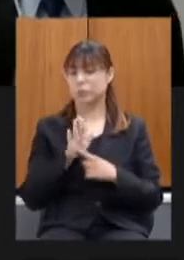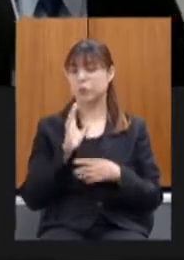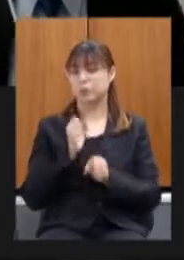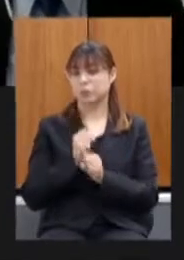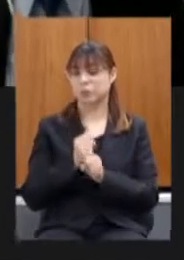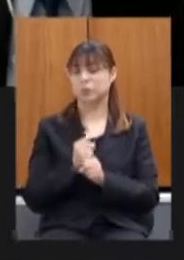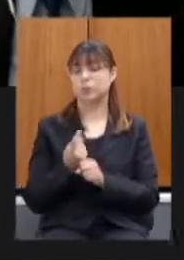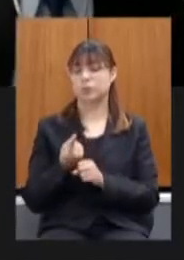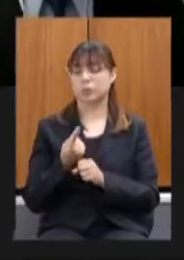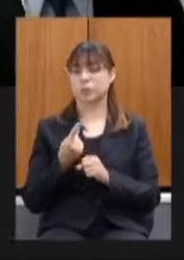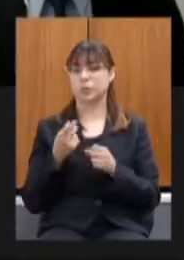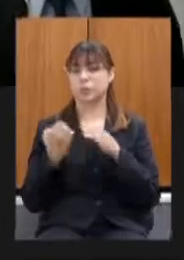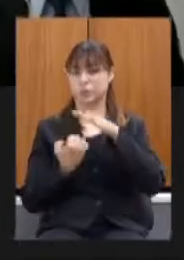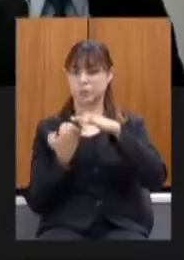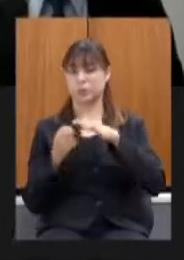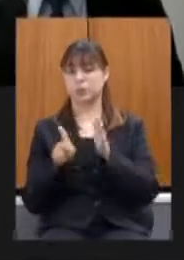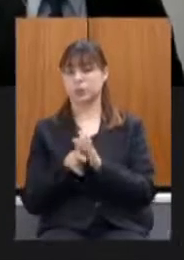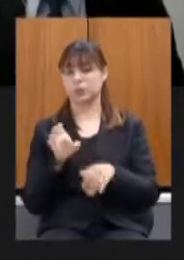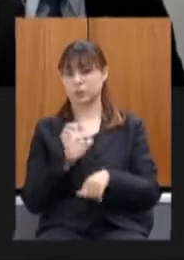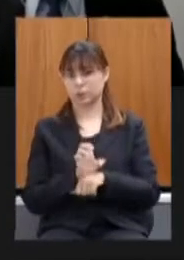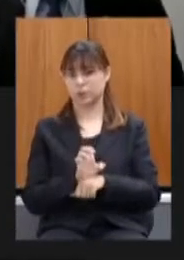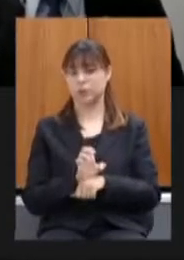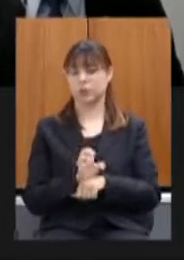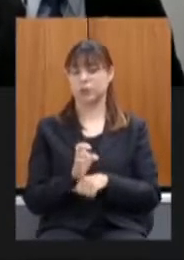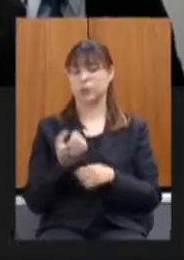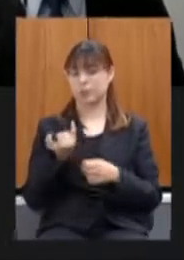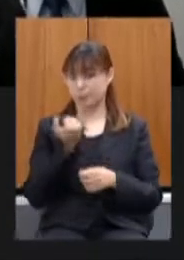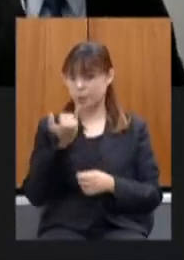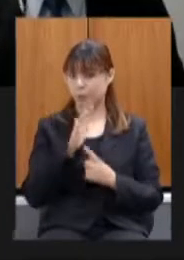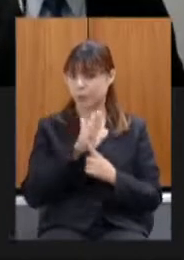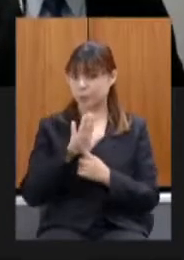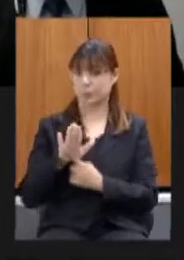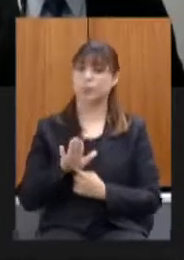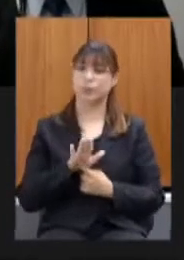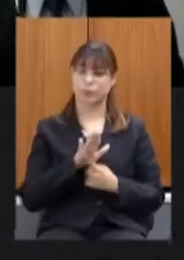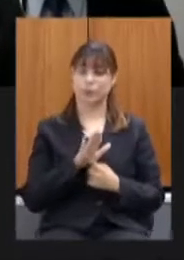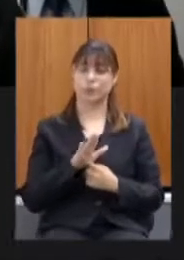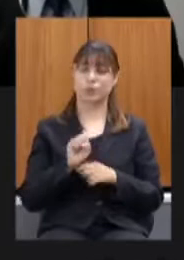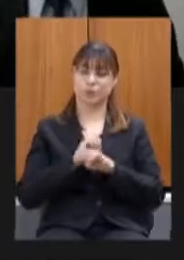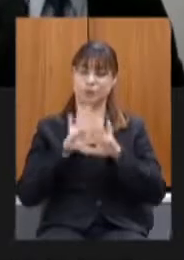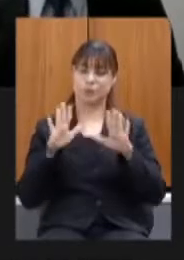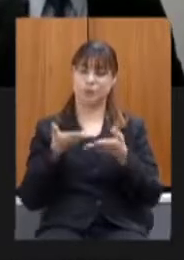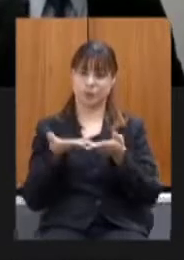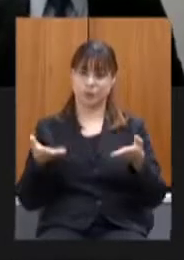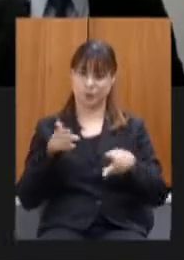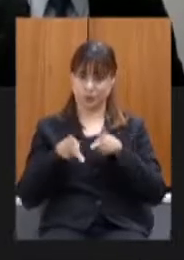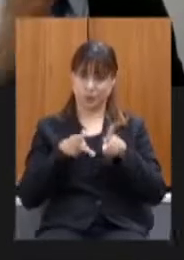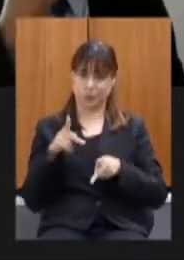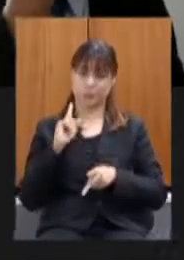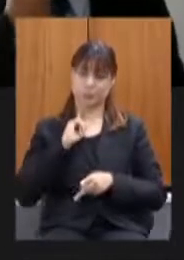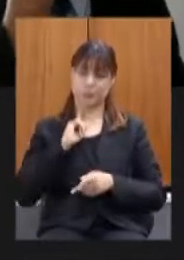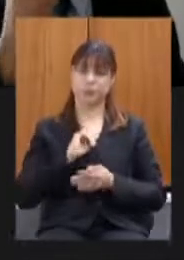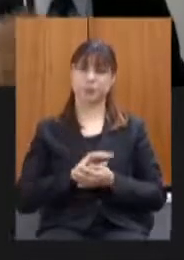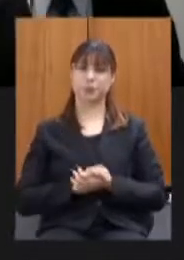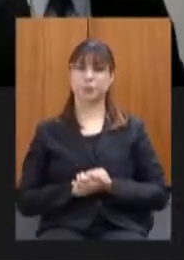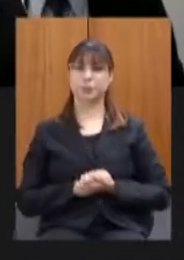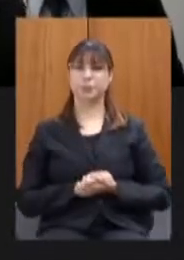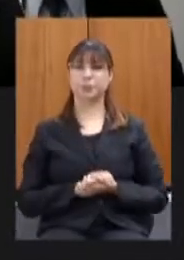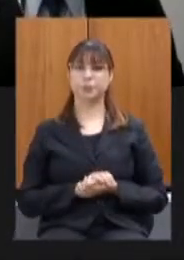importante ele estar explícito estar transparente para toda a sociedade mineira por favor